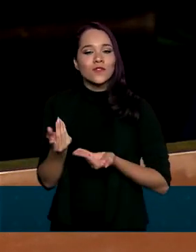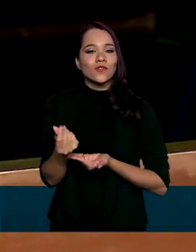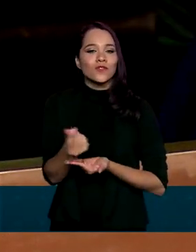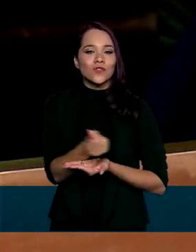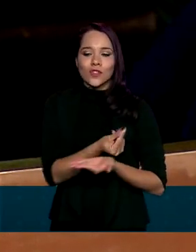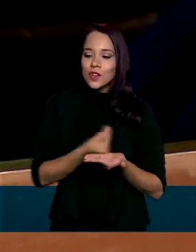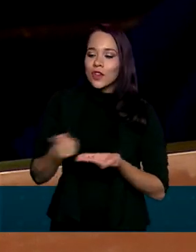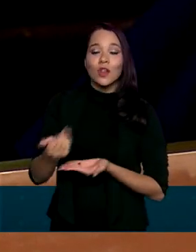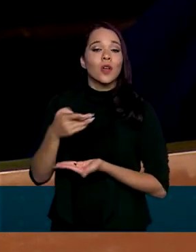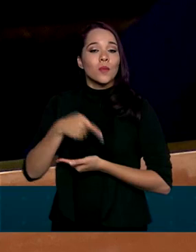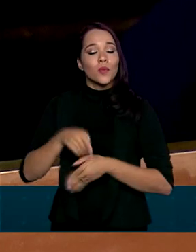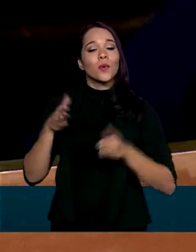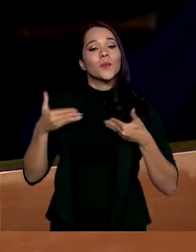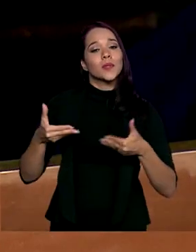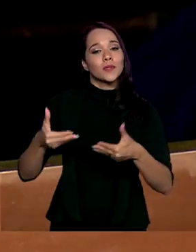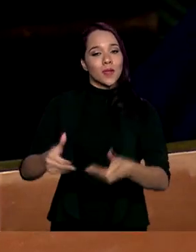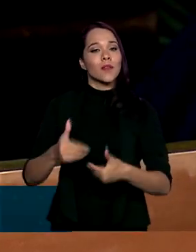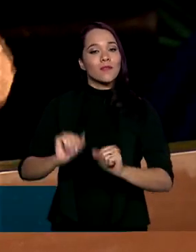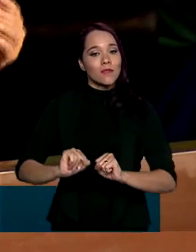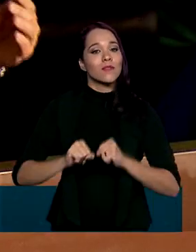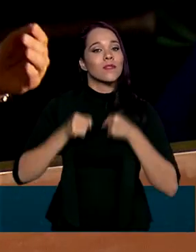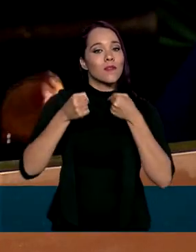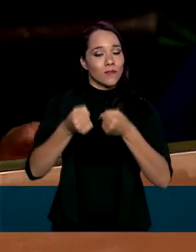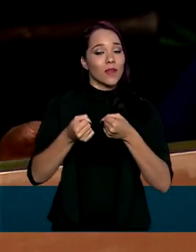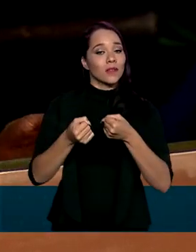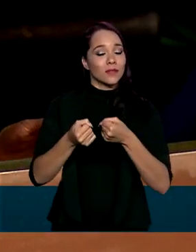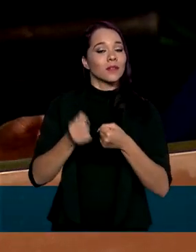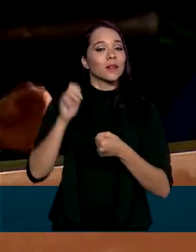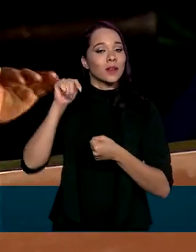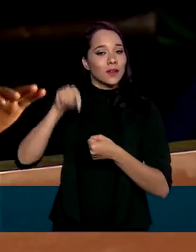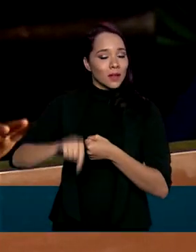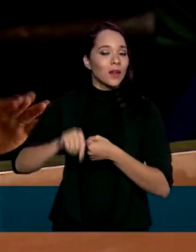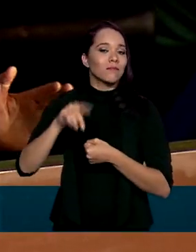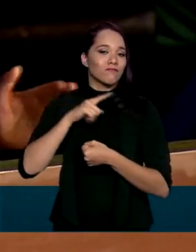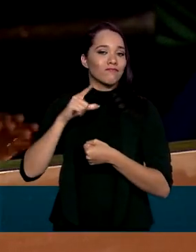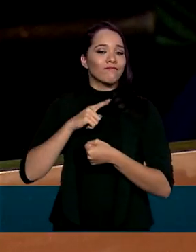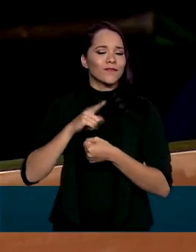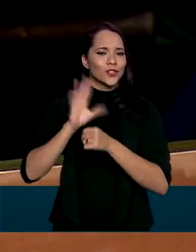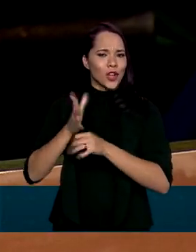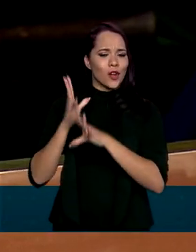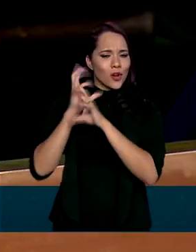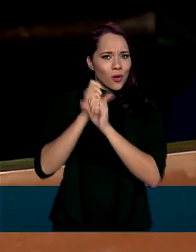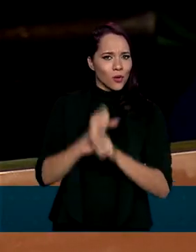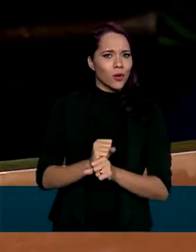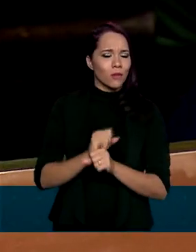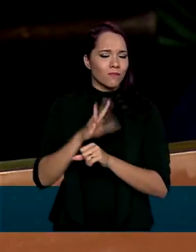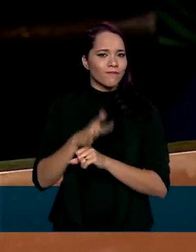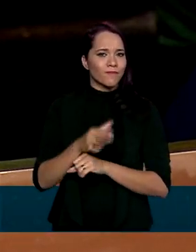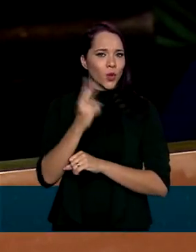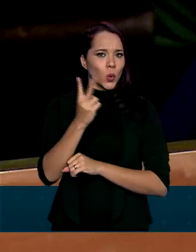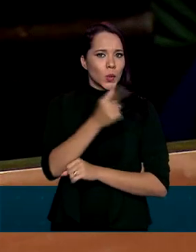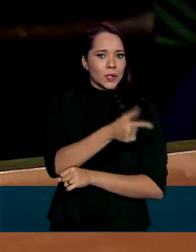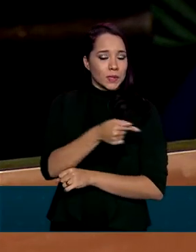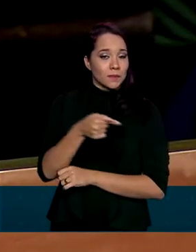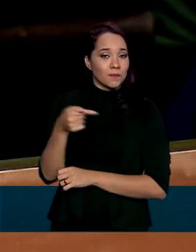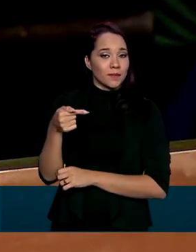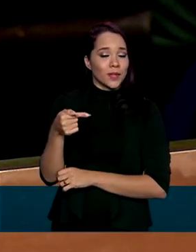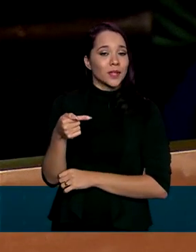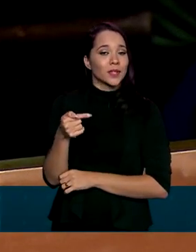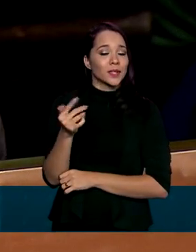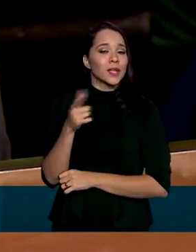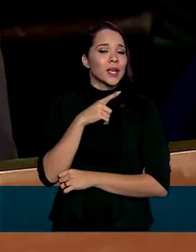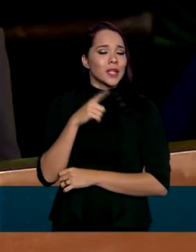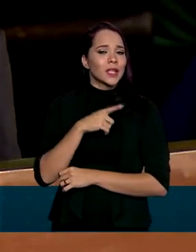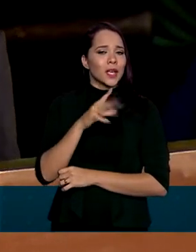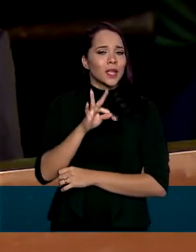o Ministério da Defesa, para que o Profesp receba. Nós calculamos dentro de, no máximo, duas semanas, uma TED